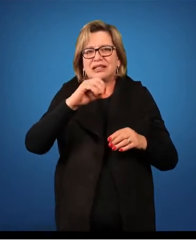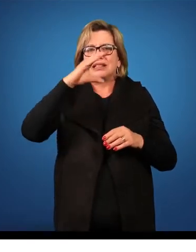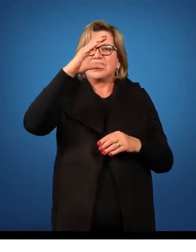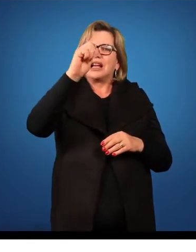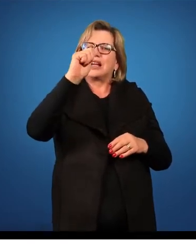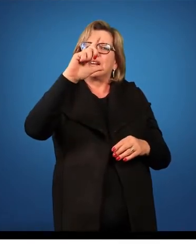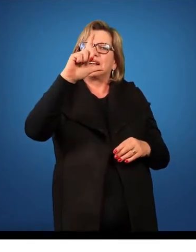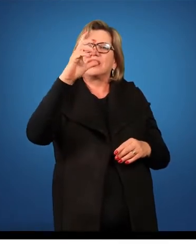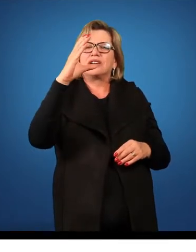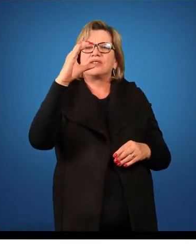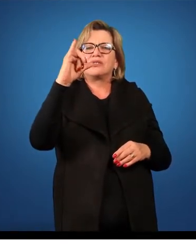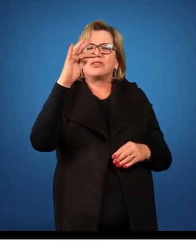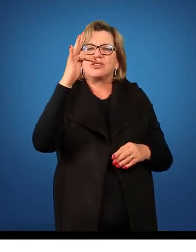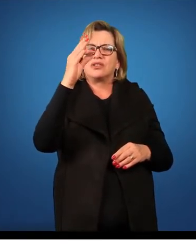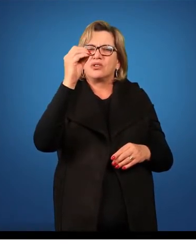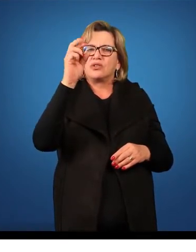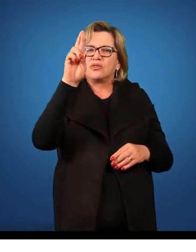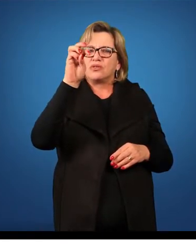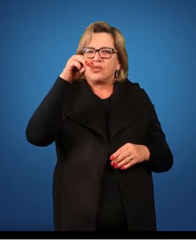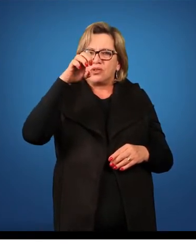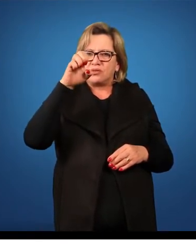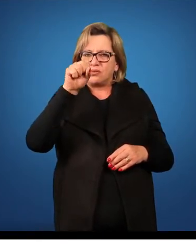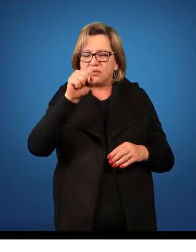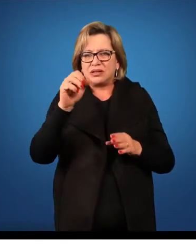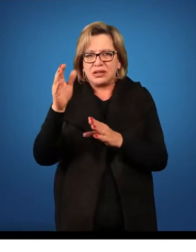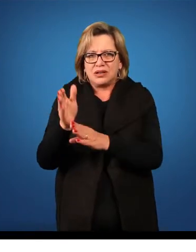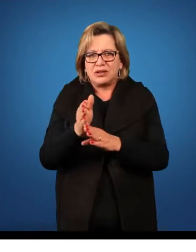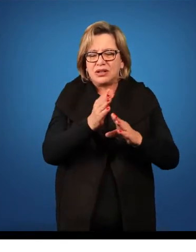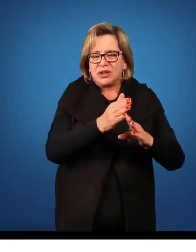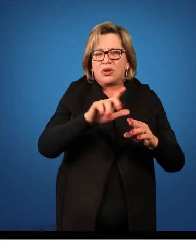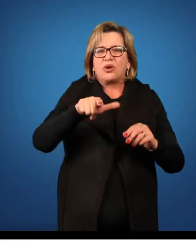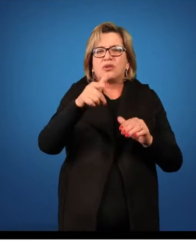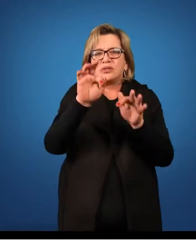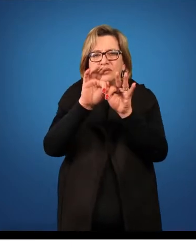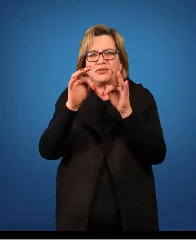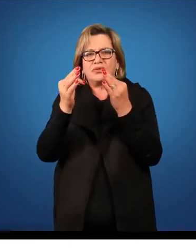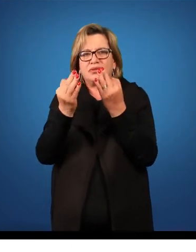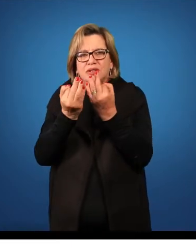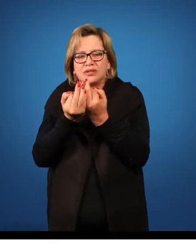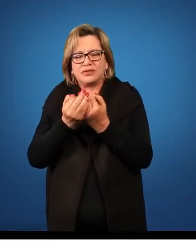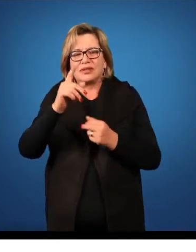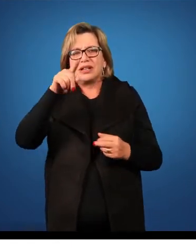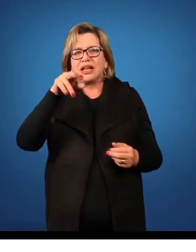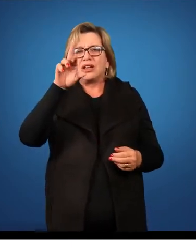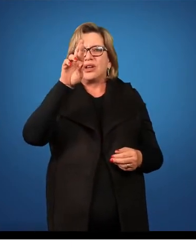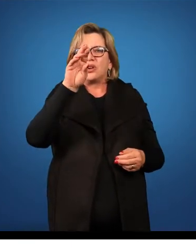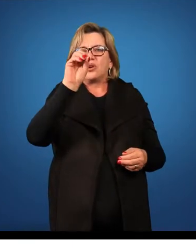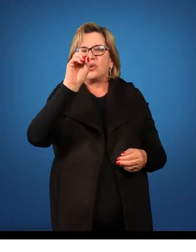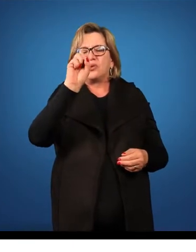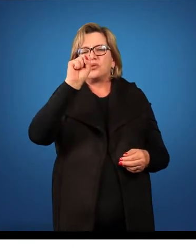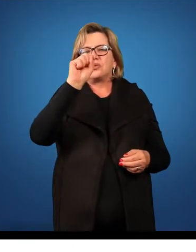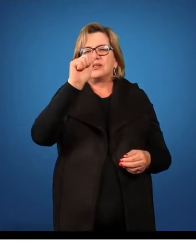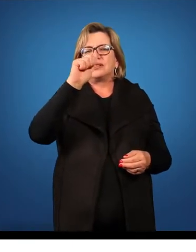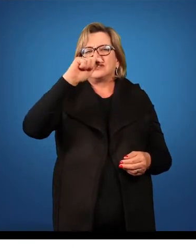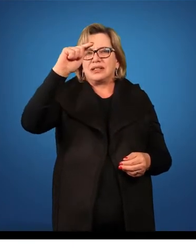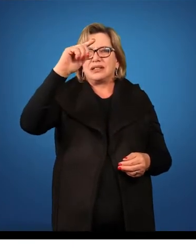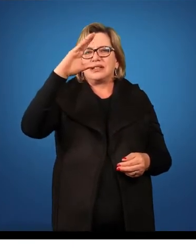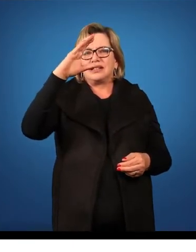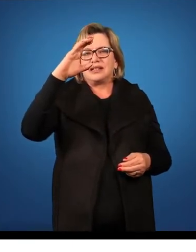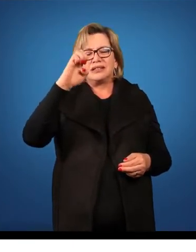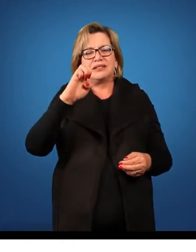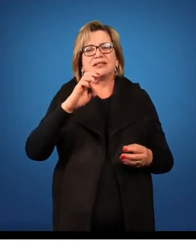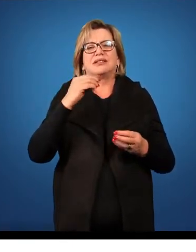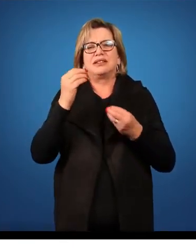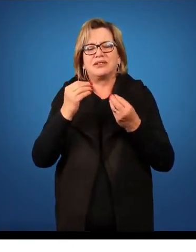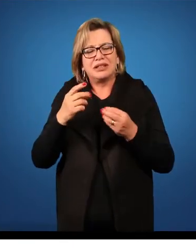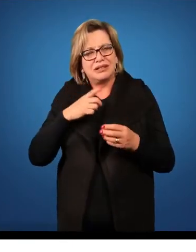Essa aqui é a próxima família que nós vamos falar dentro de rosídeas, é a família Rosaceae. Exemplo conhecido de